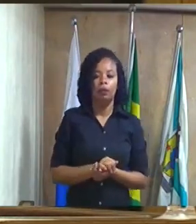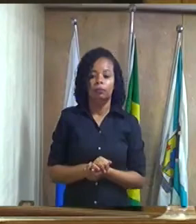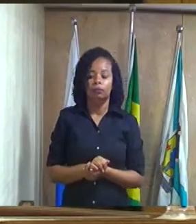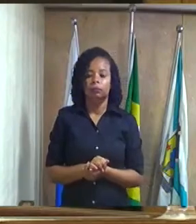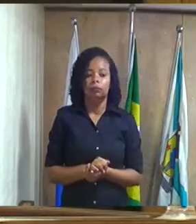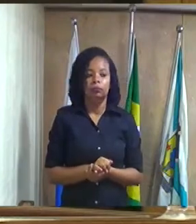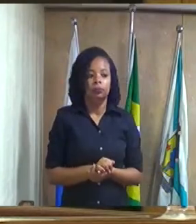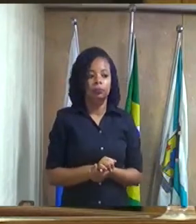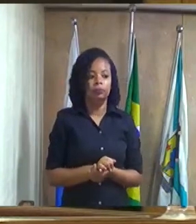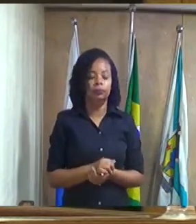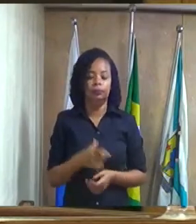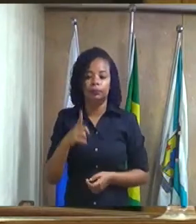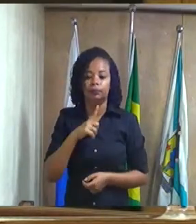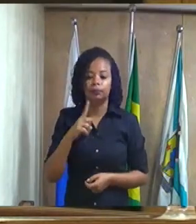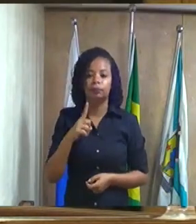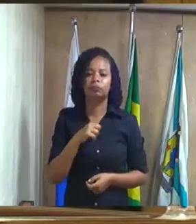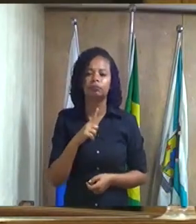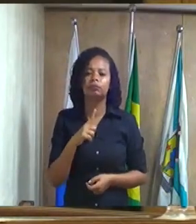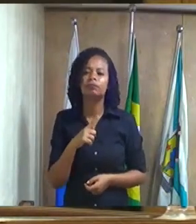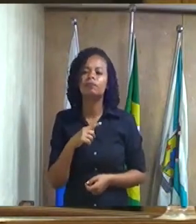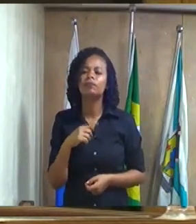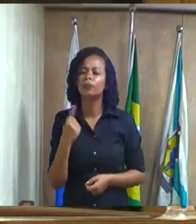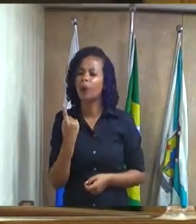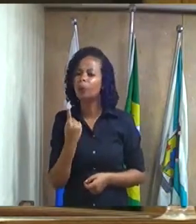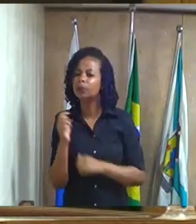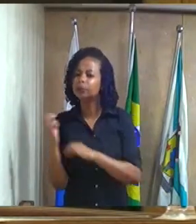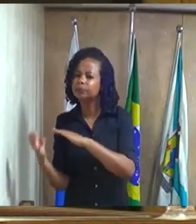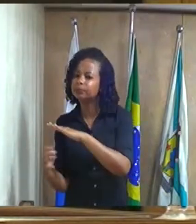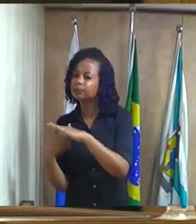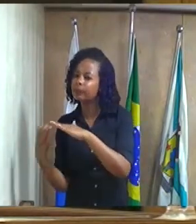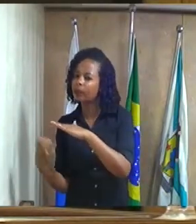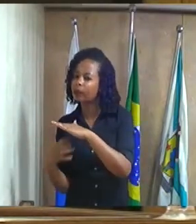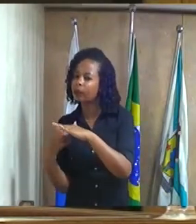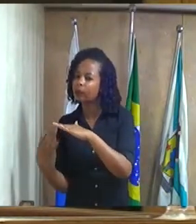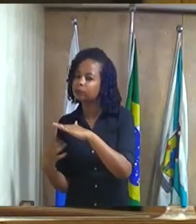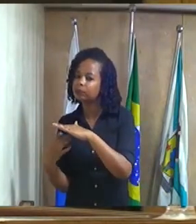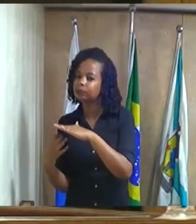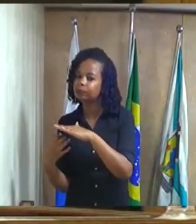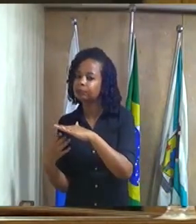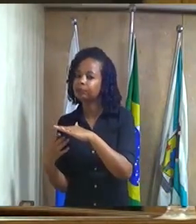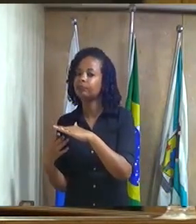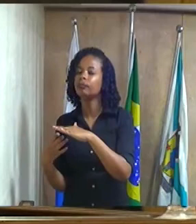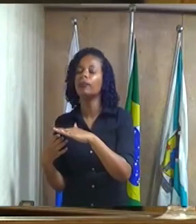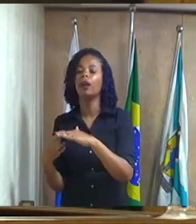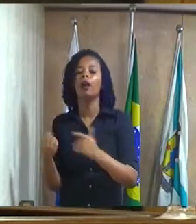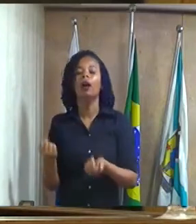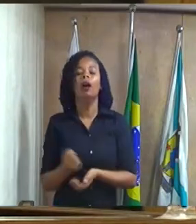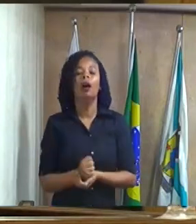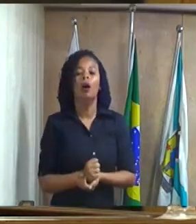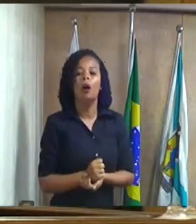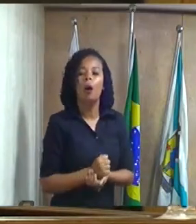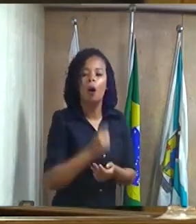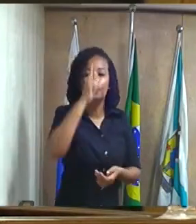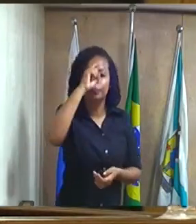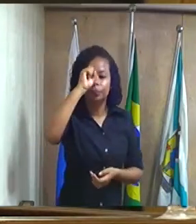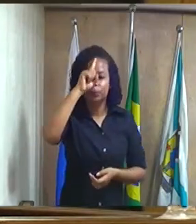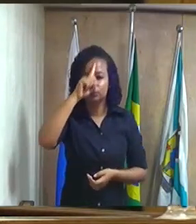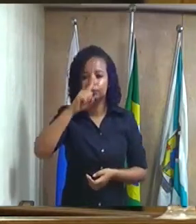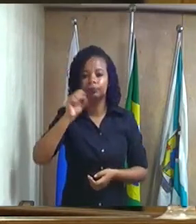tem uma empresa que é o hospital Santa Branca que tem uma empresa